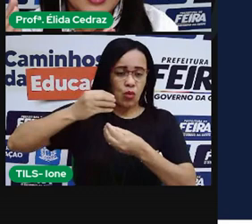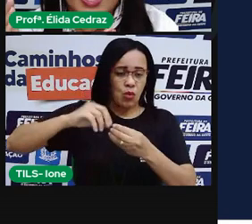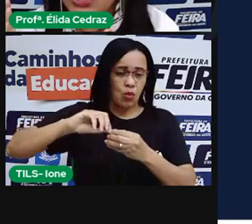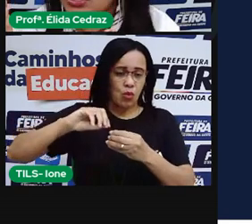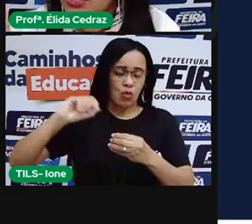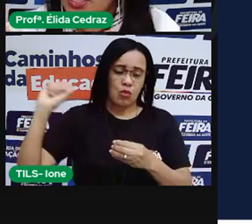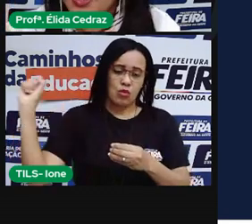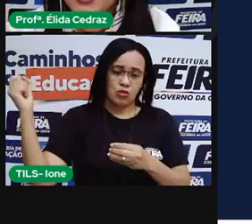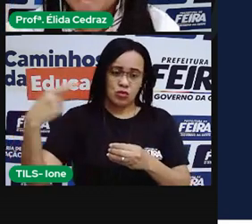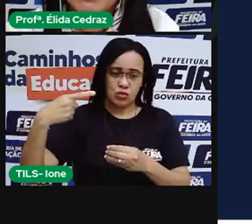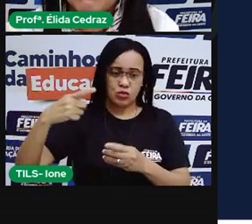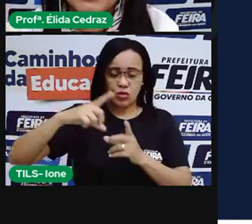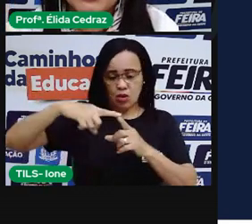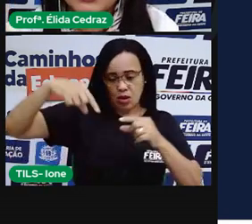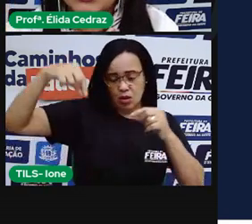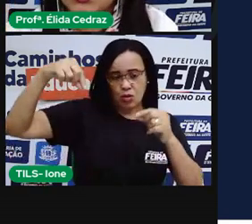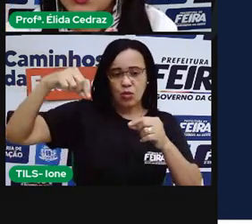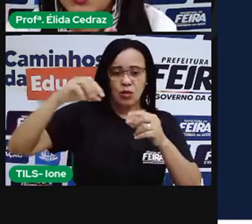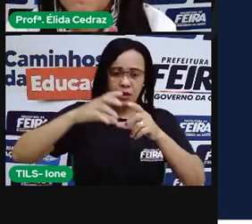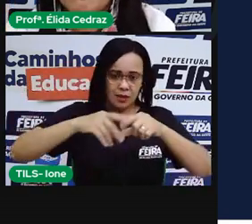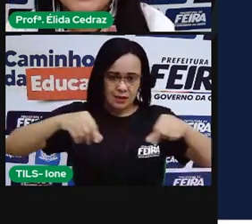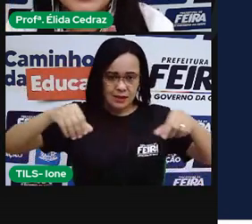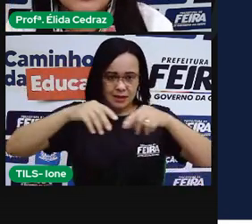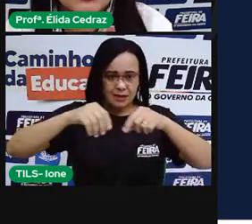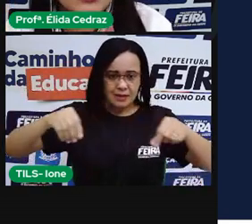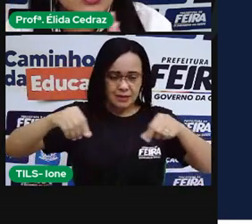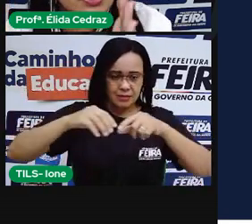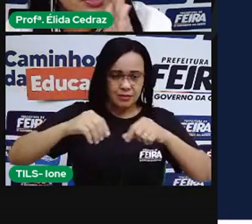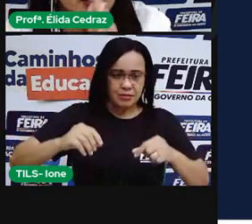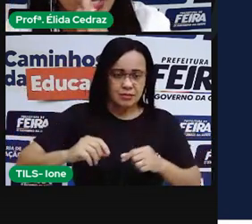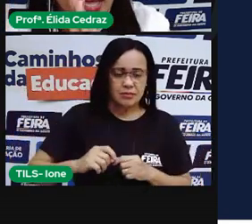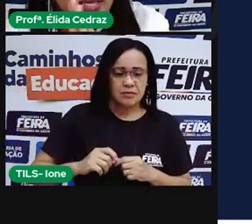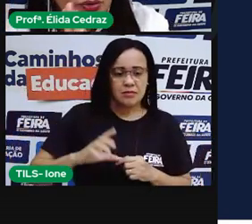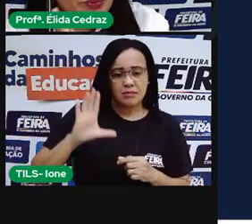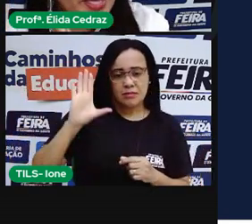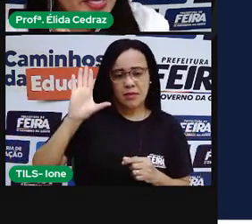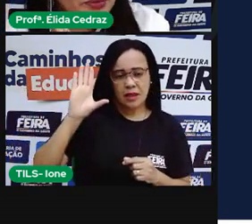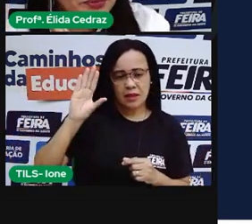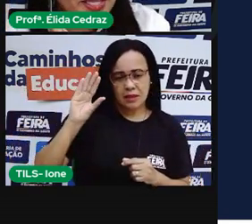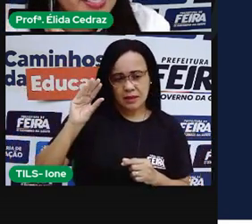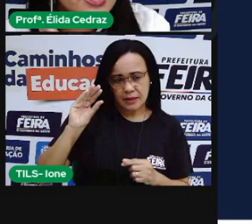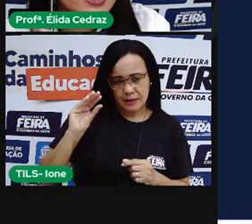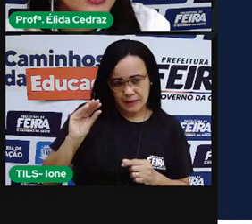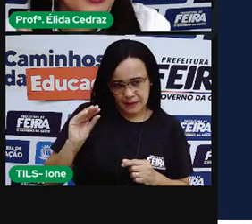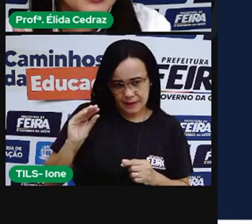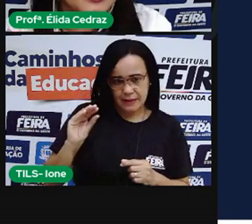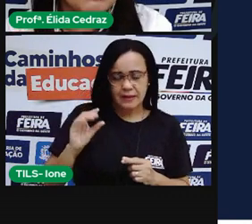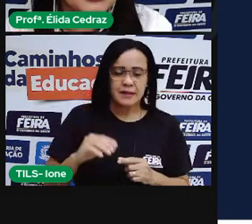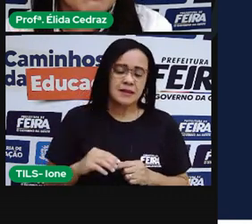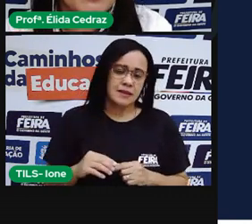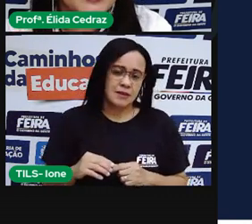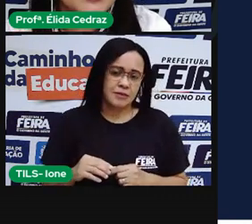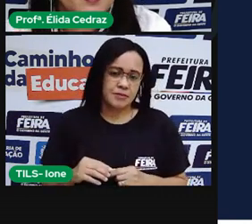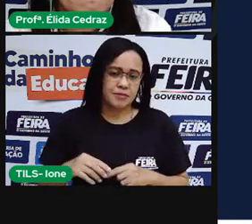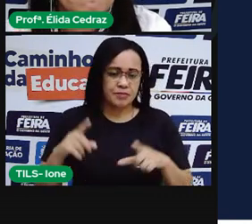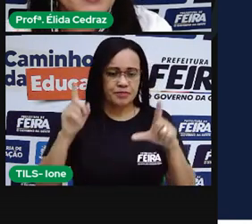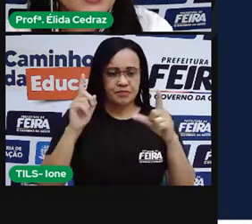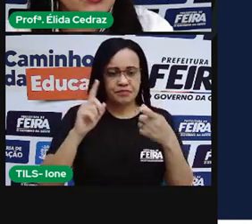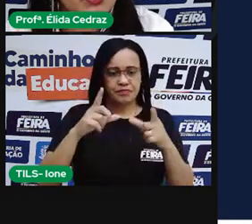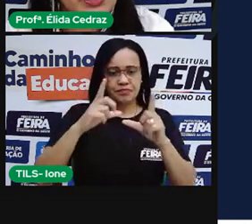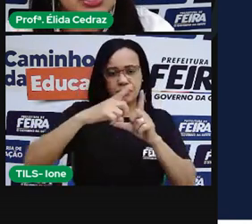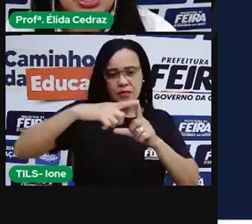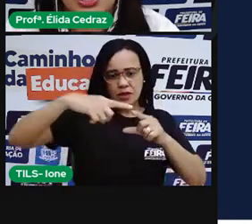claridade e vai ficando menos clara. O que que acontece? nós entramos na fase